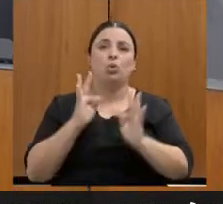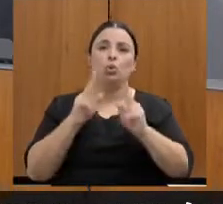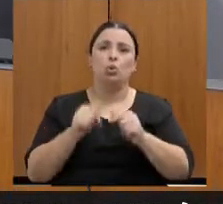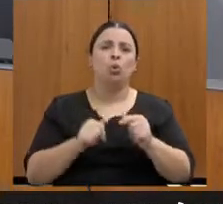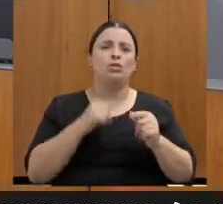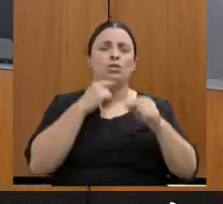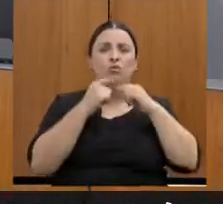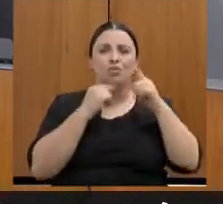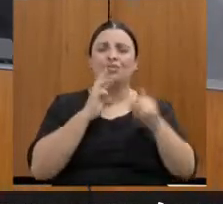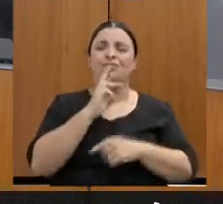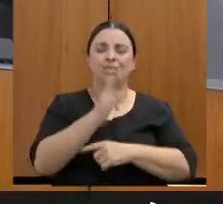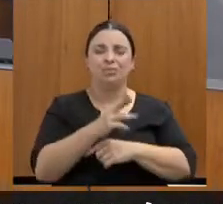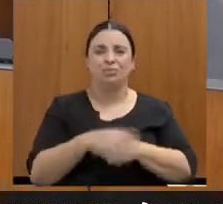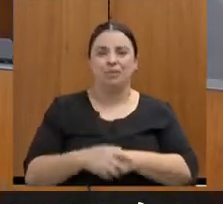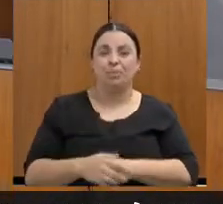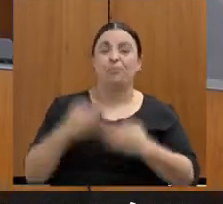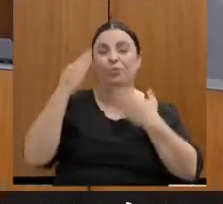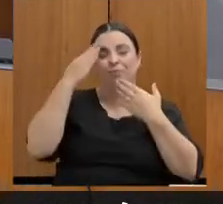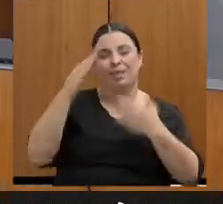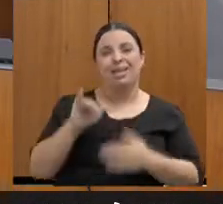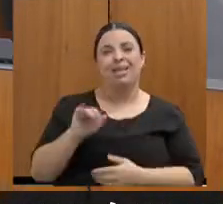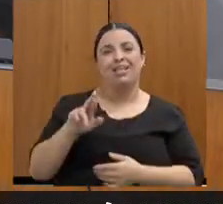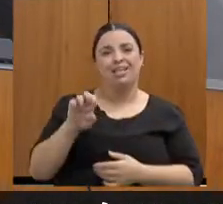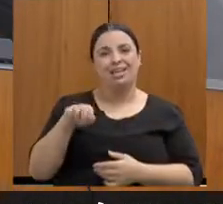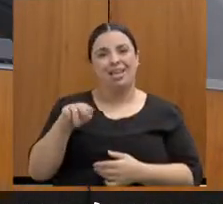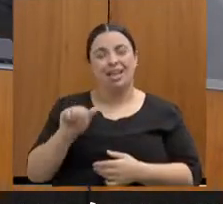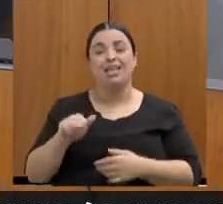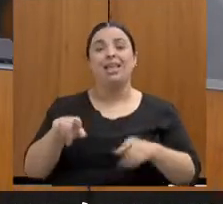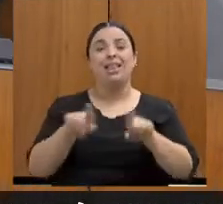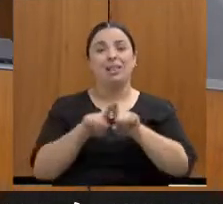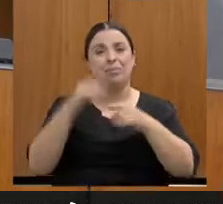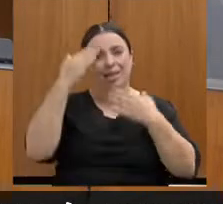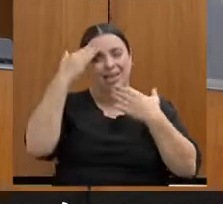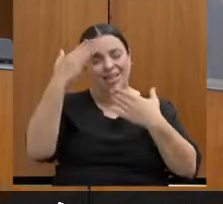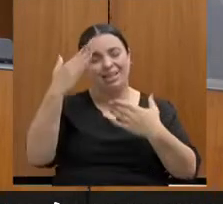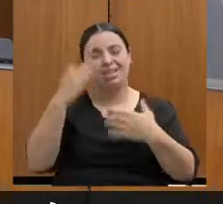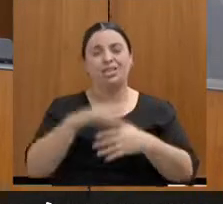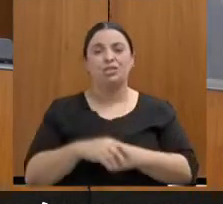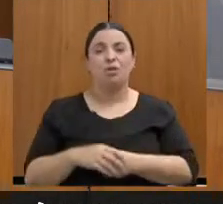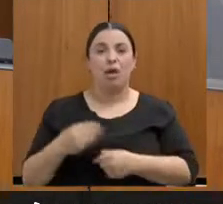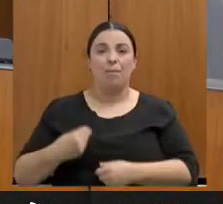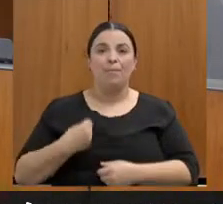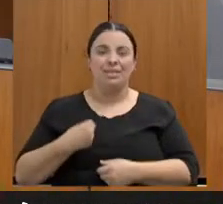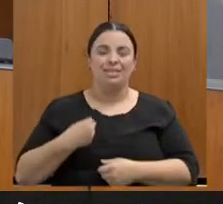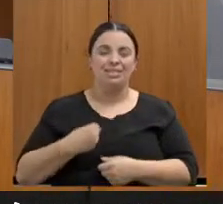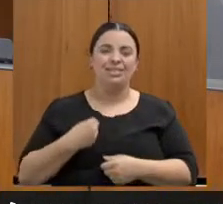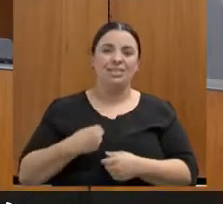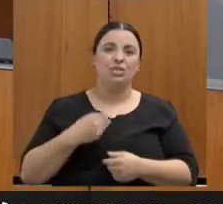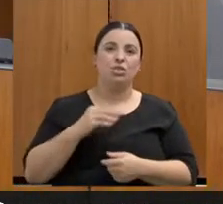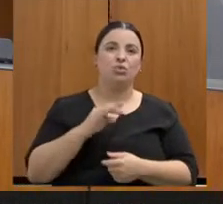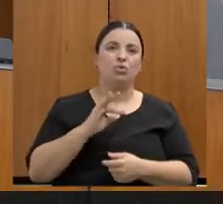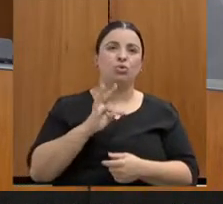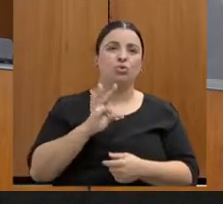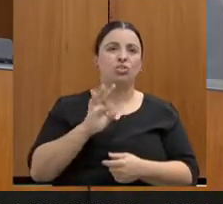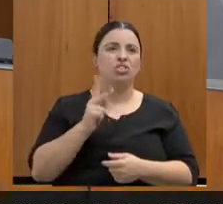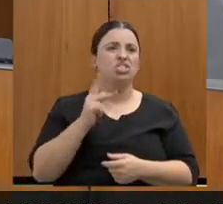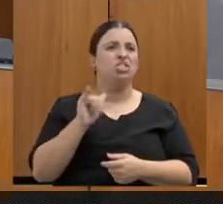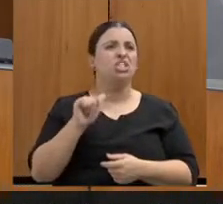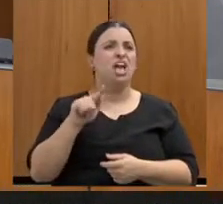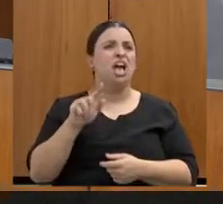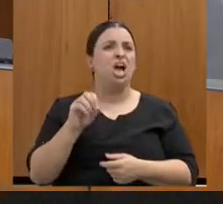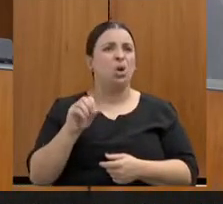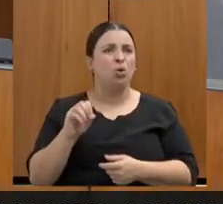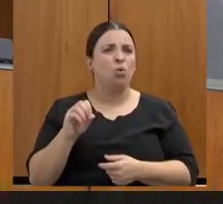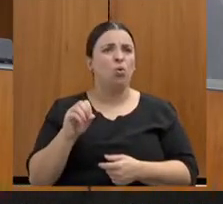Irene. Quero agradecer aqui também a presença da Larissa e do Thiago, que estão aqui conosco nessa audiência. registrar aqui uma